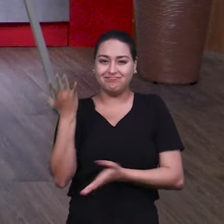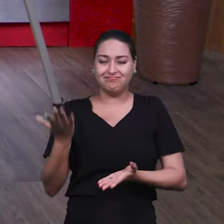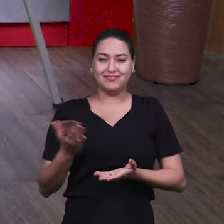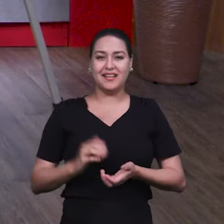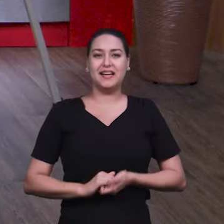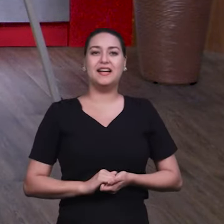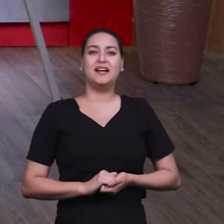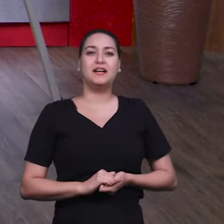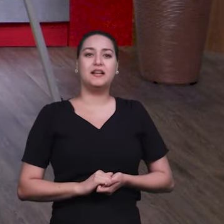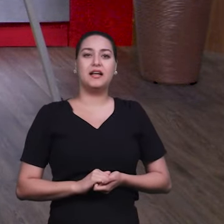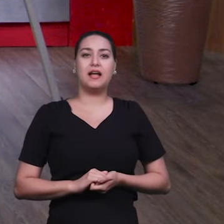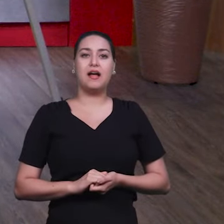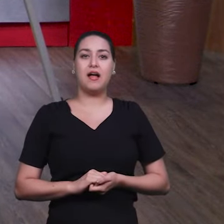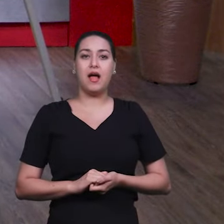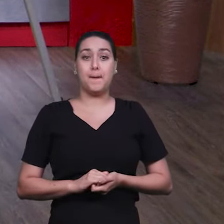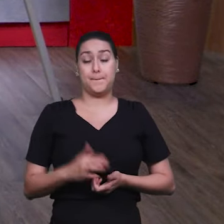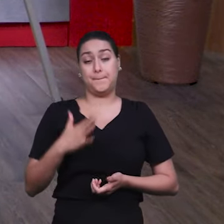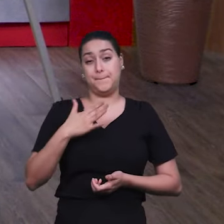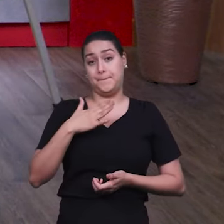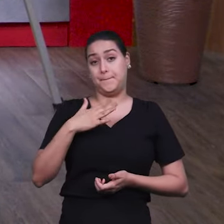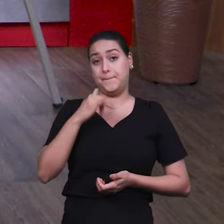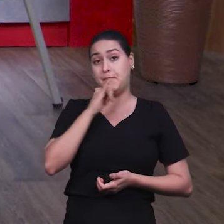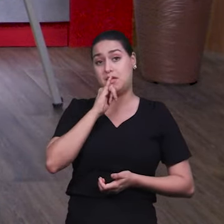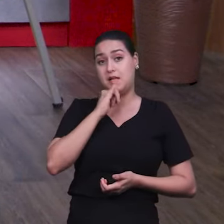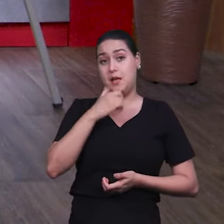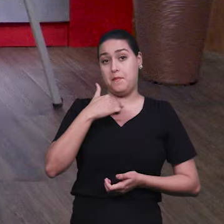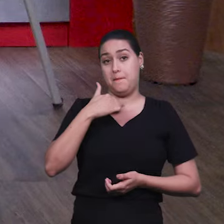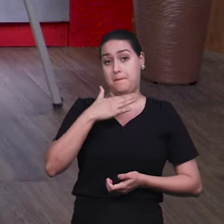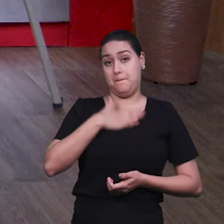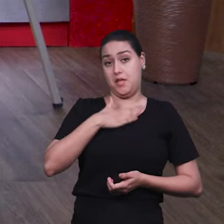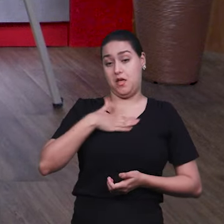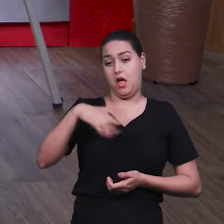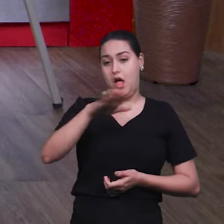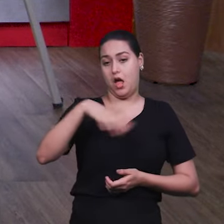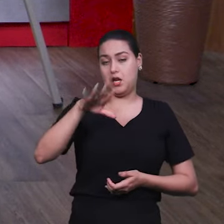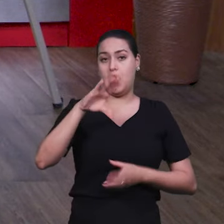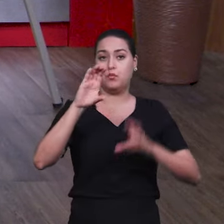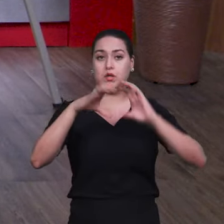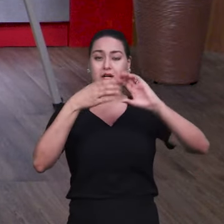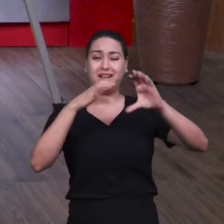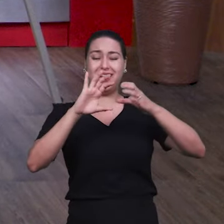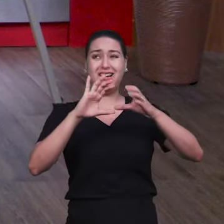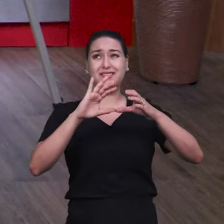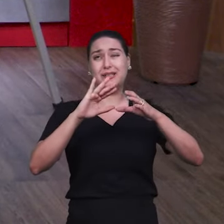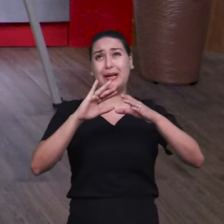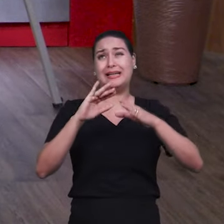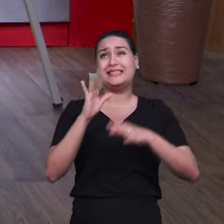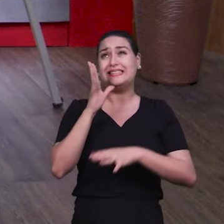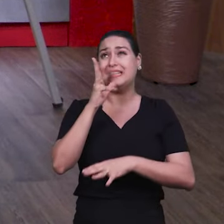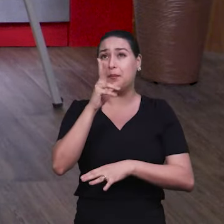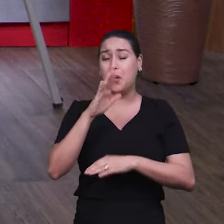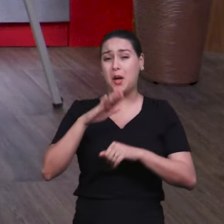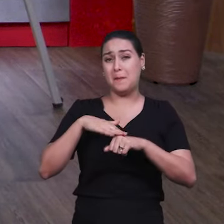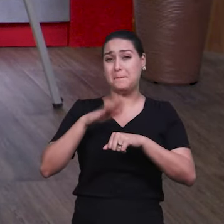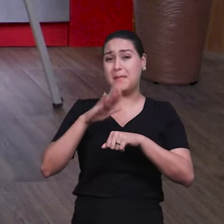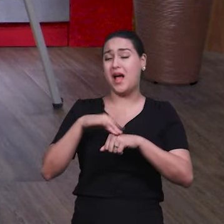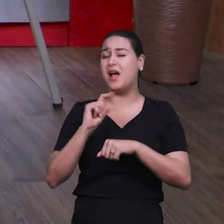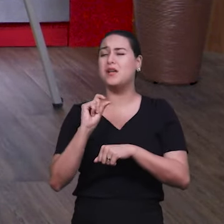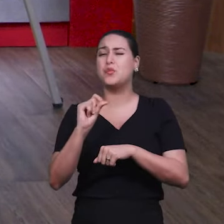algumas áreas... A minha área, que é a área de canto, ela é mais tardia na parte técnica,